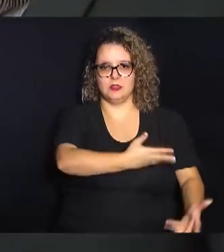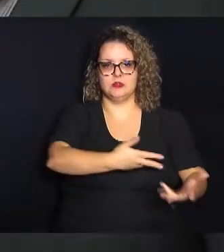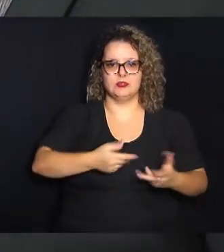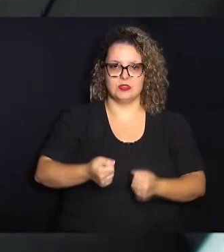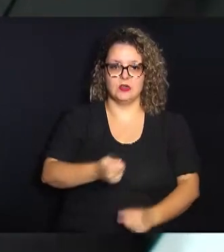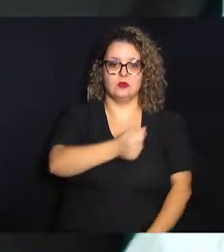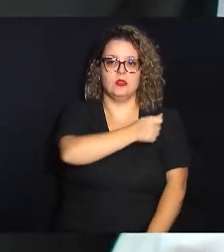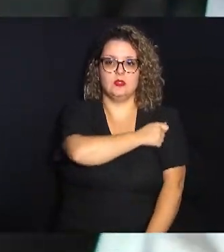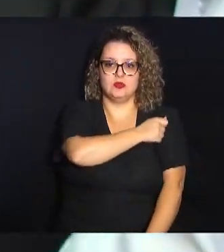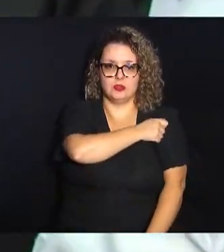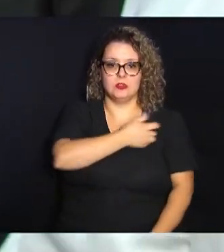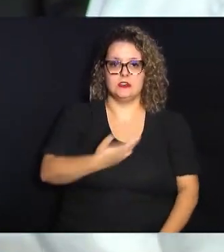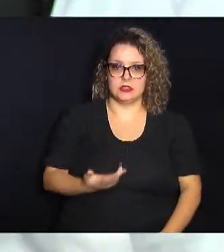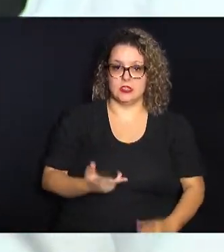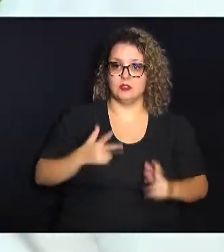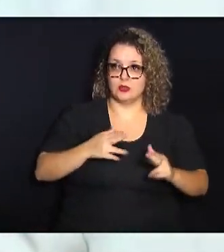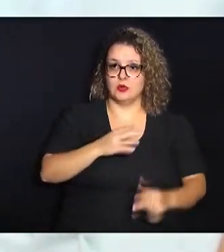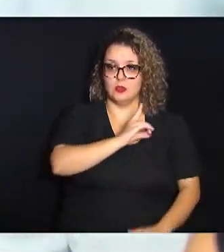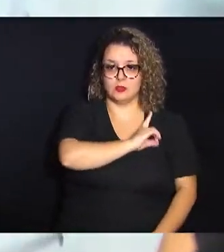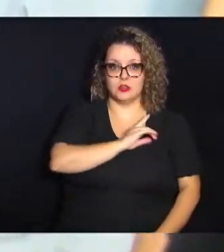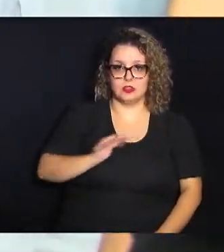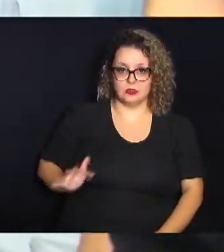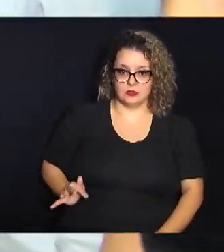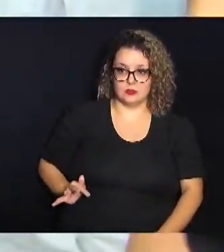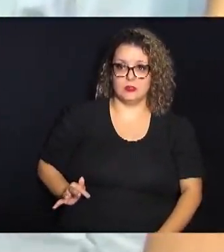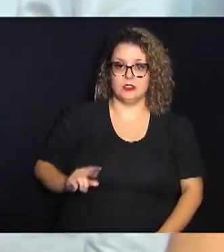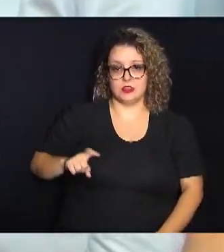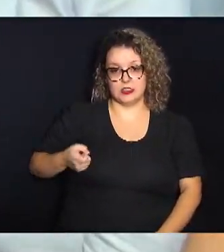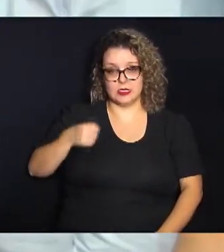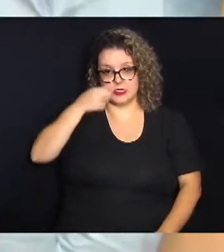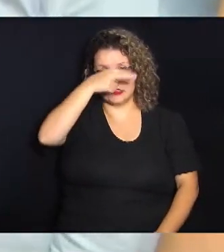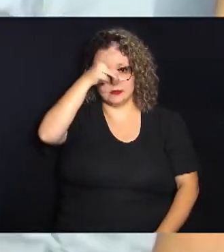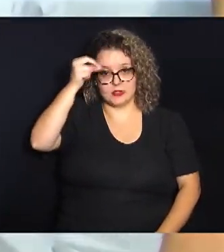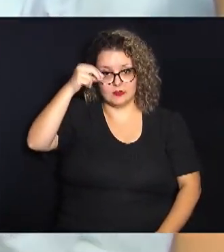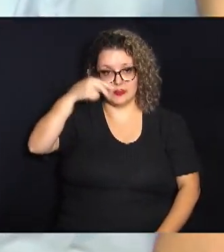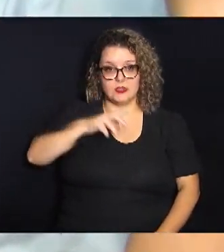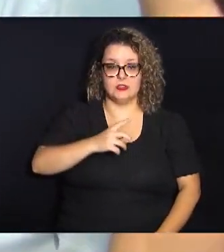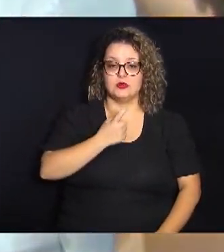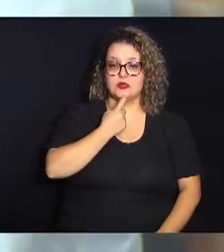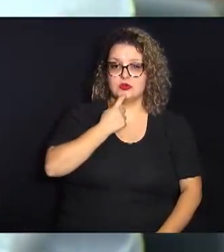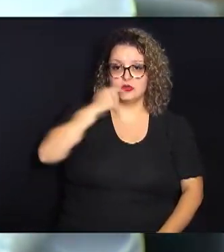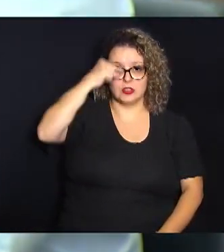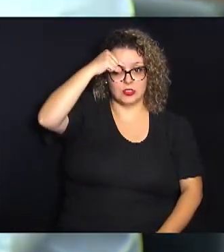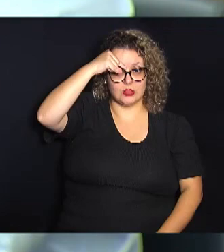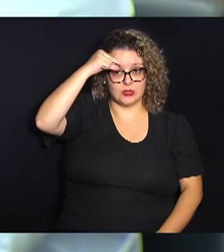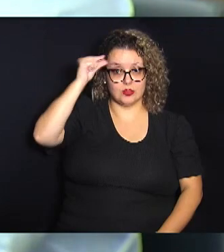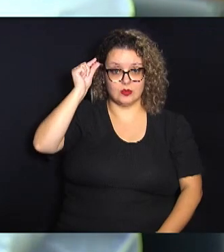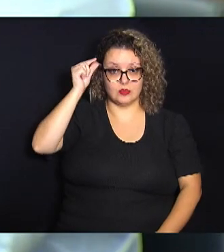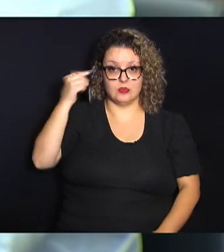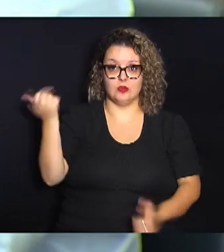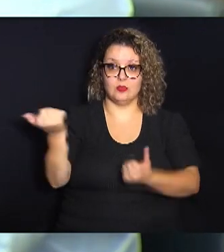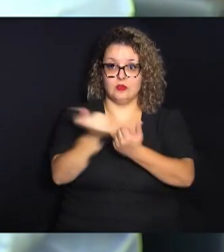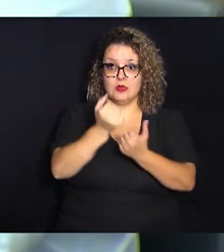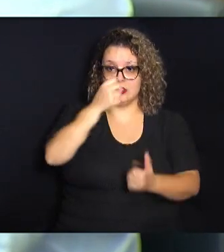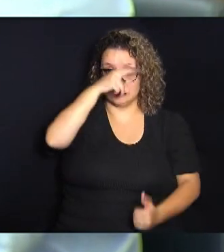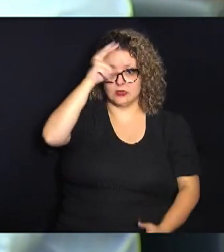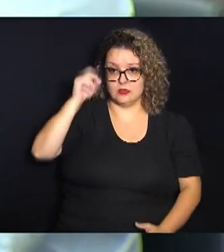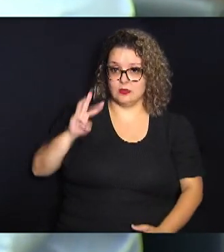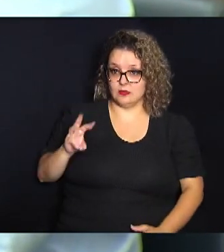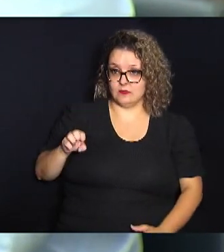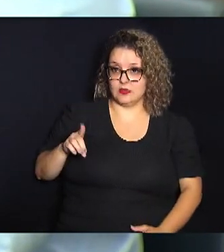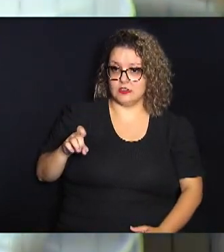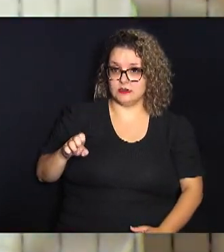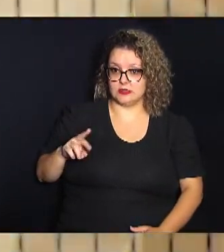autoridades, como o deputado federal e ex-prefeito de Campinas, Jonas Donizete, o vice-prefeito Vanderlei de